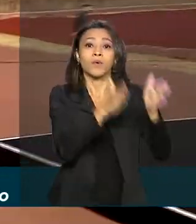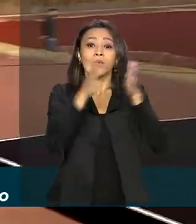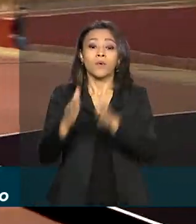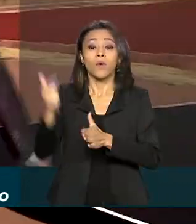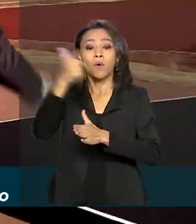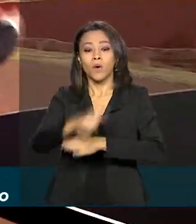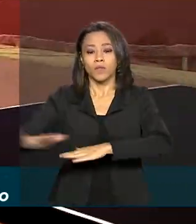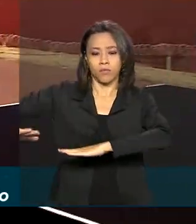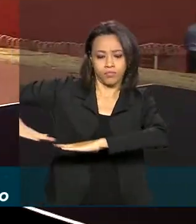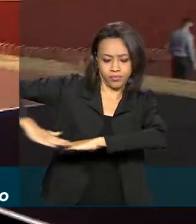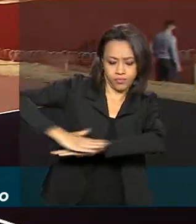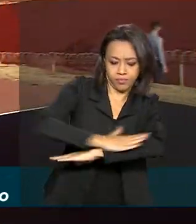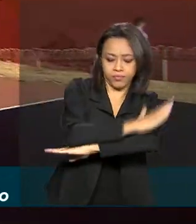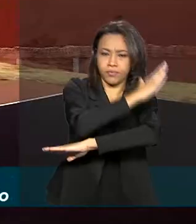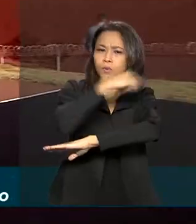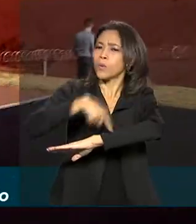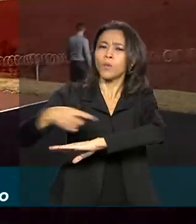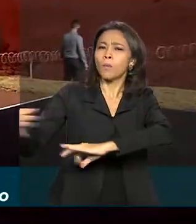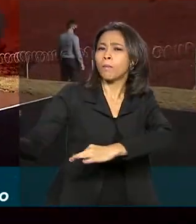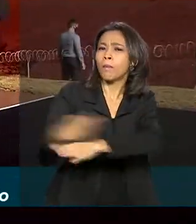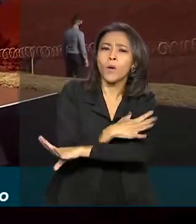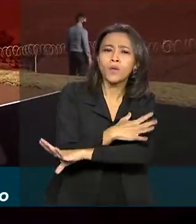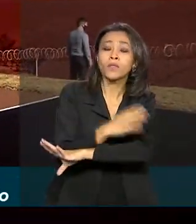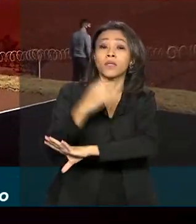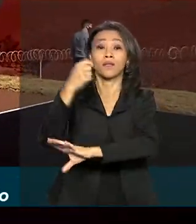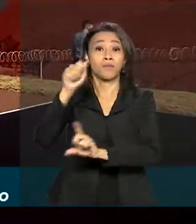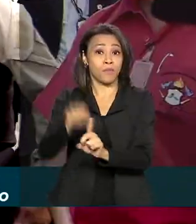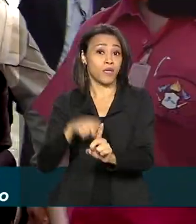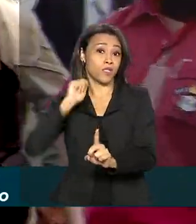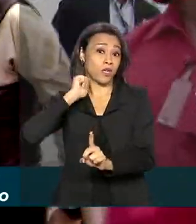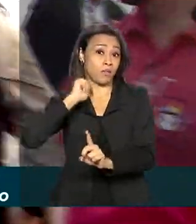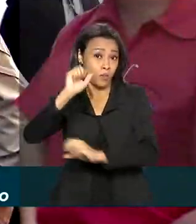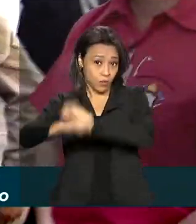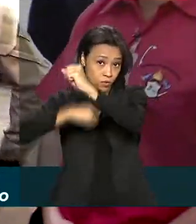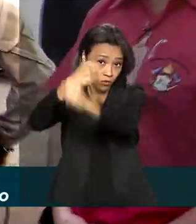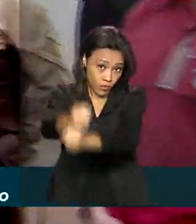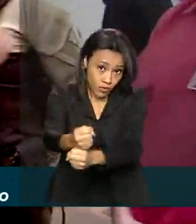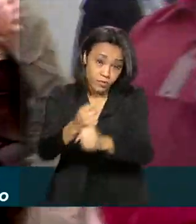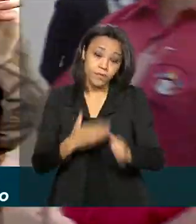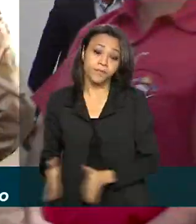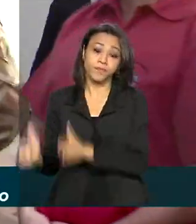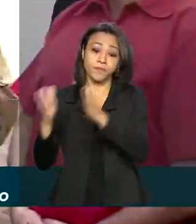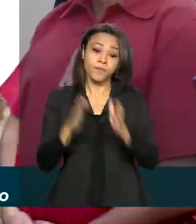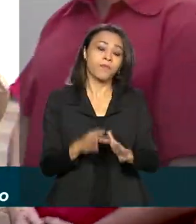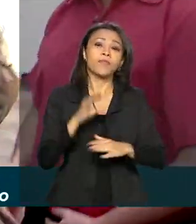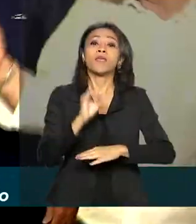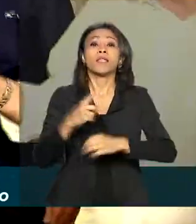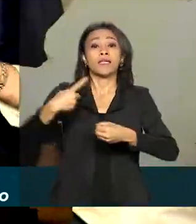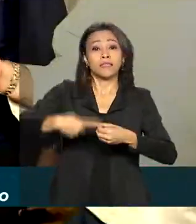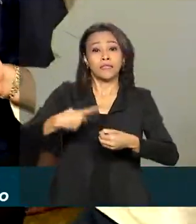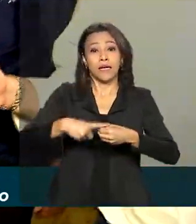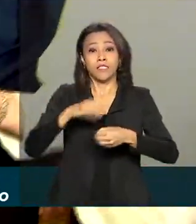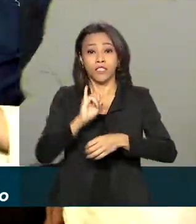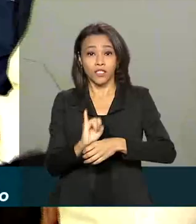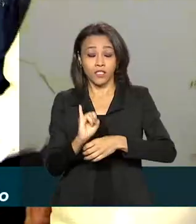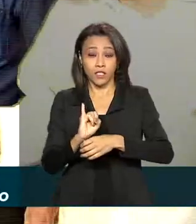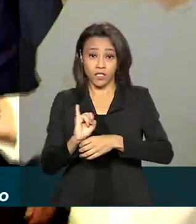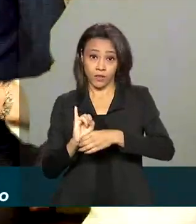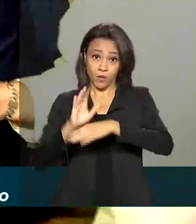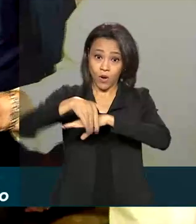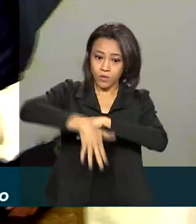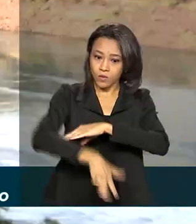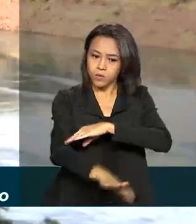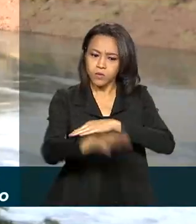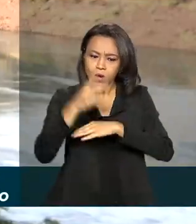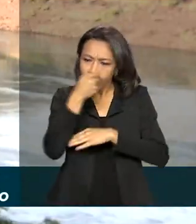pouso e decolagem fica pronta em abril do ano que vem. Em Foz do Iguaçu, o presidente também visitou a usina